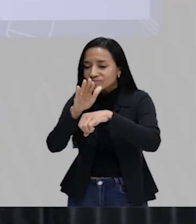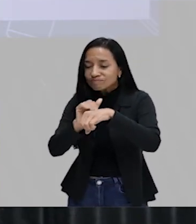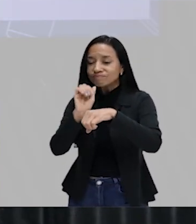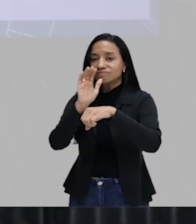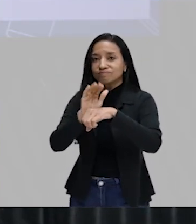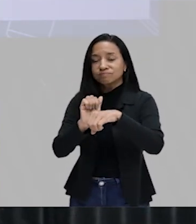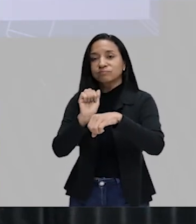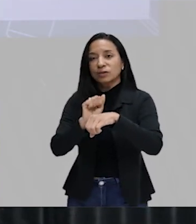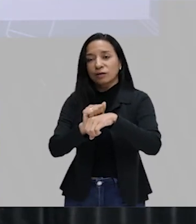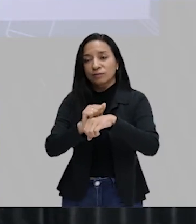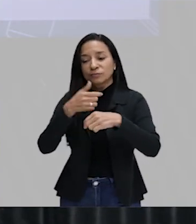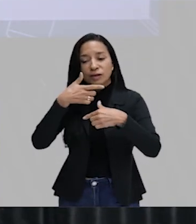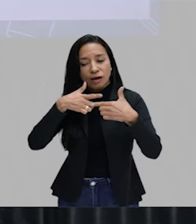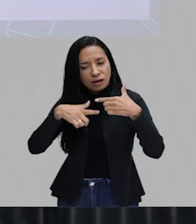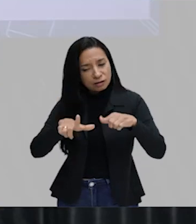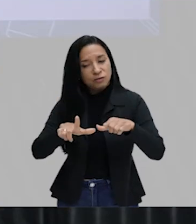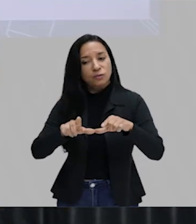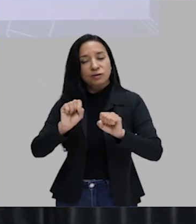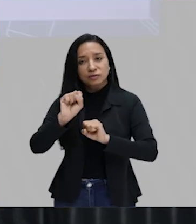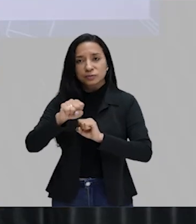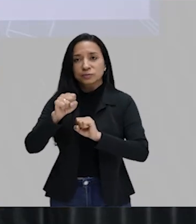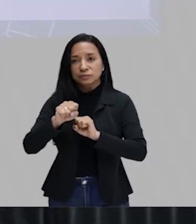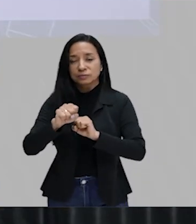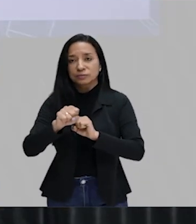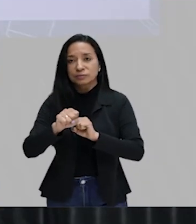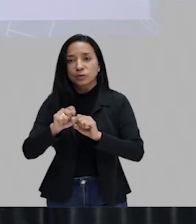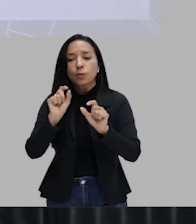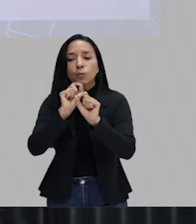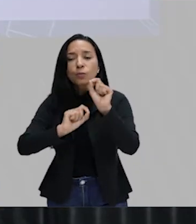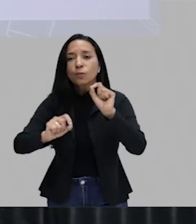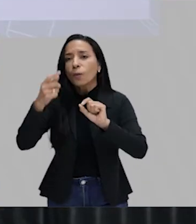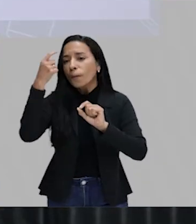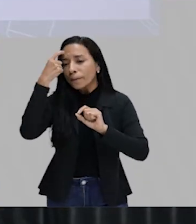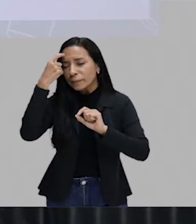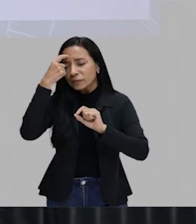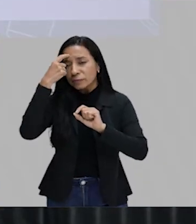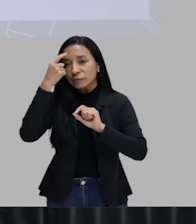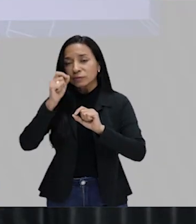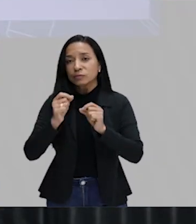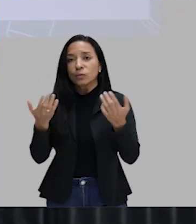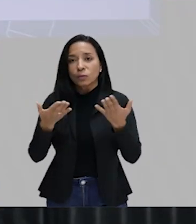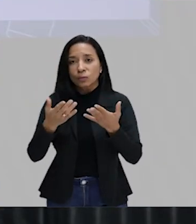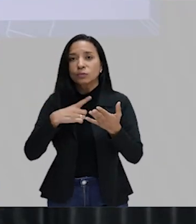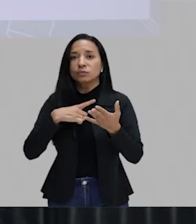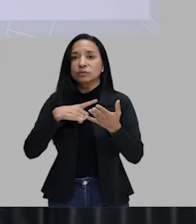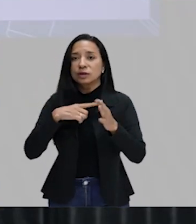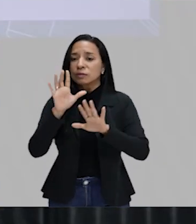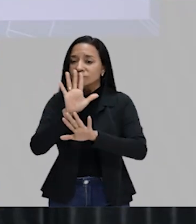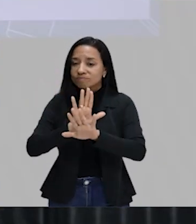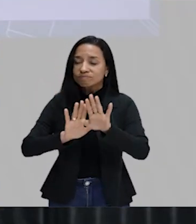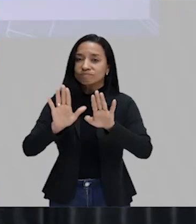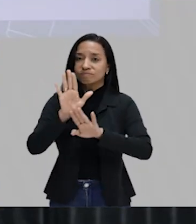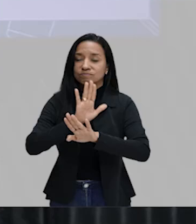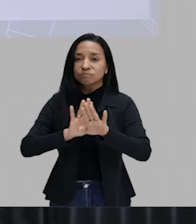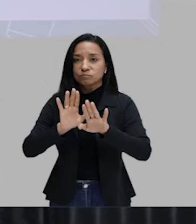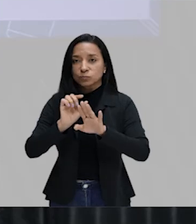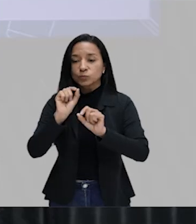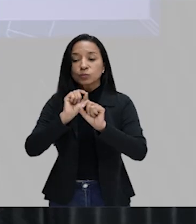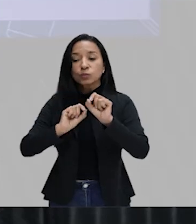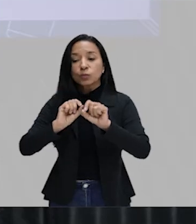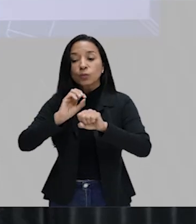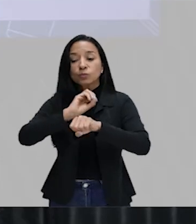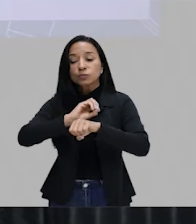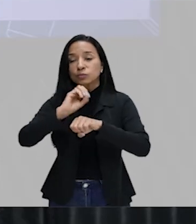mesmo. O leitor para aquele pensamento. E nos dias de hoje, nós temos que tomar cuidado com os